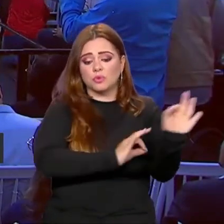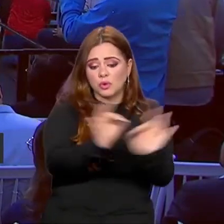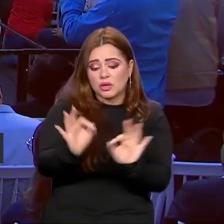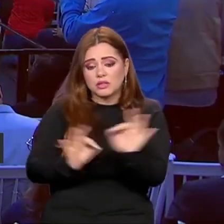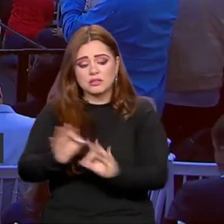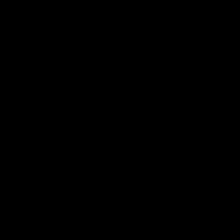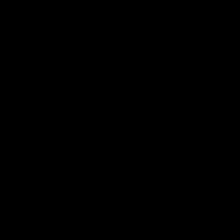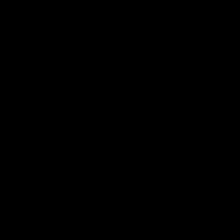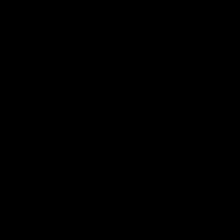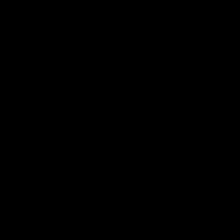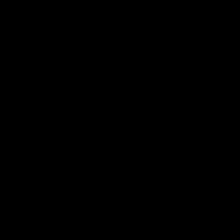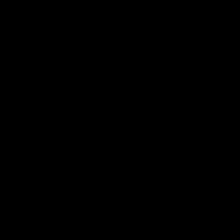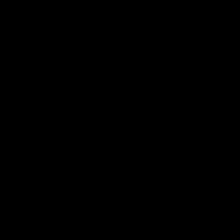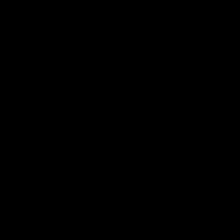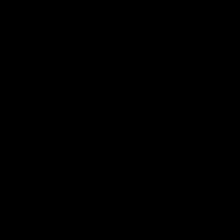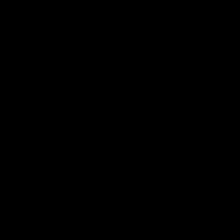logo essa obra. Tchau. Tchau. Tchau. Tchau.